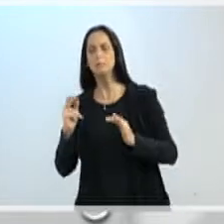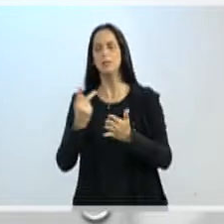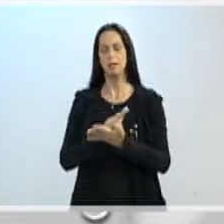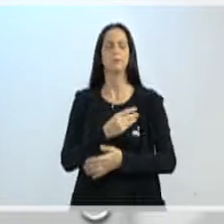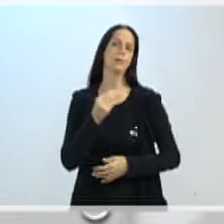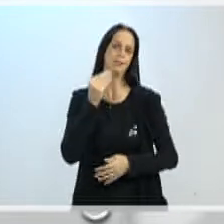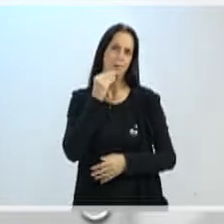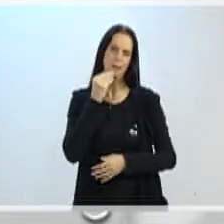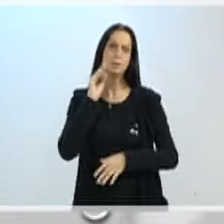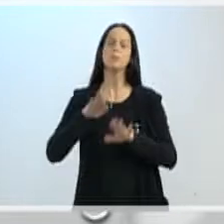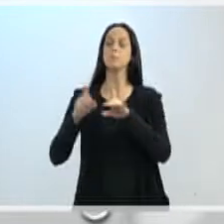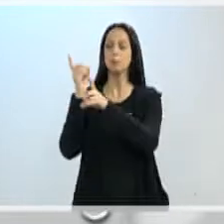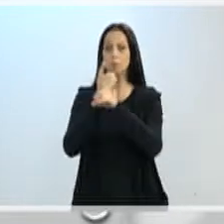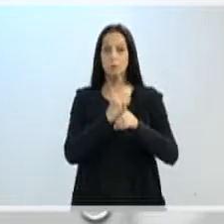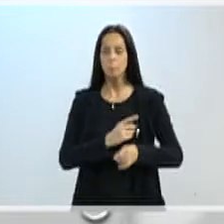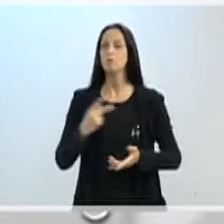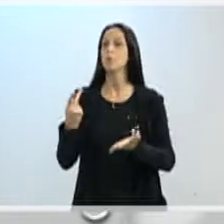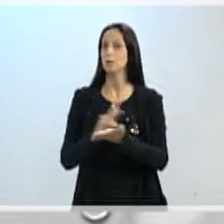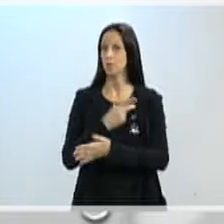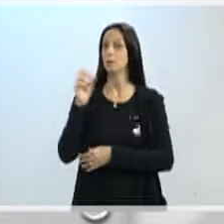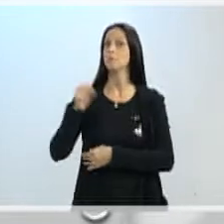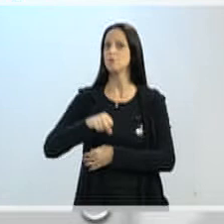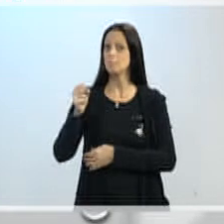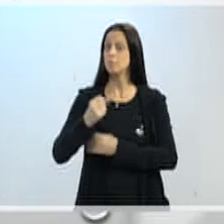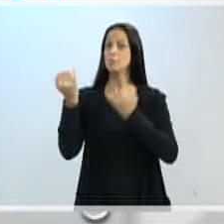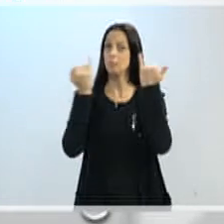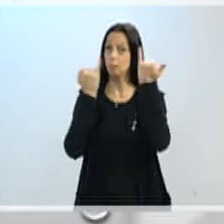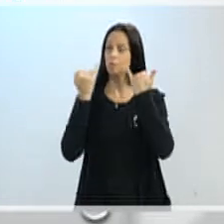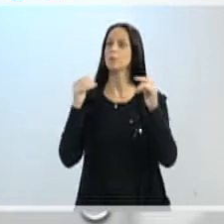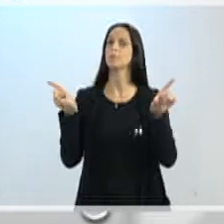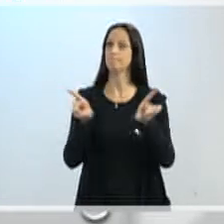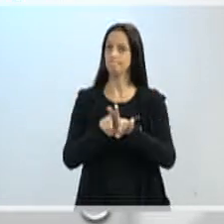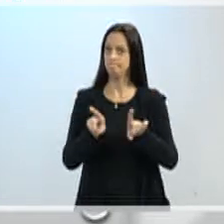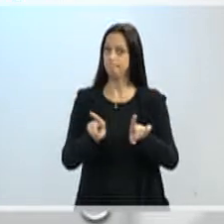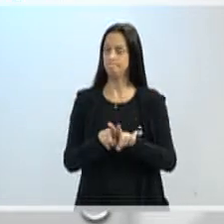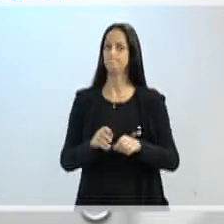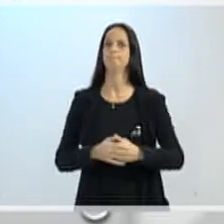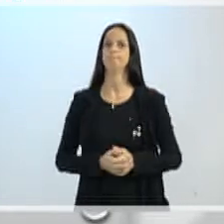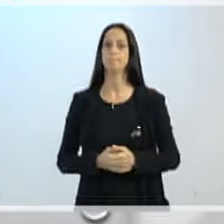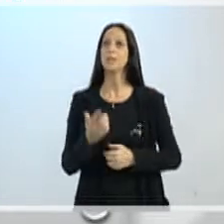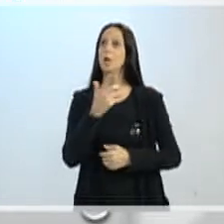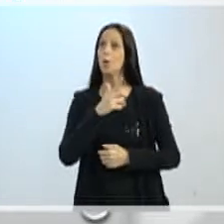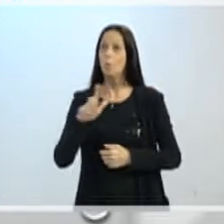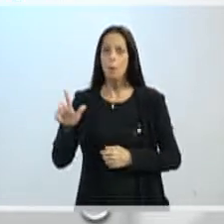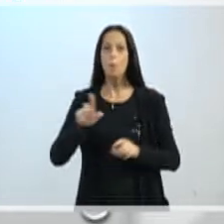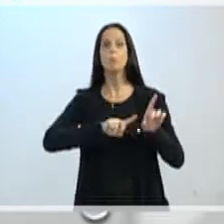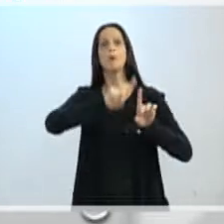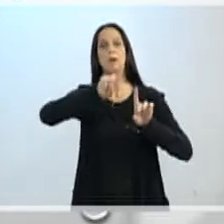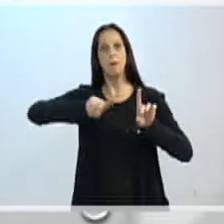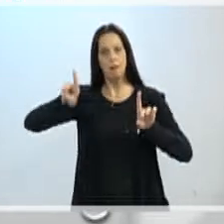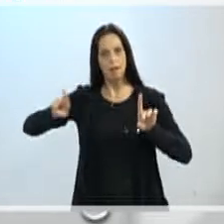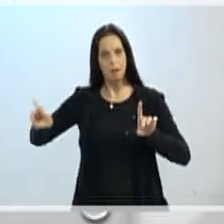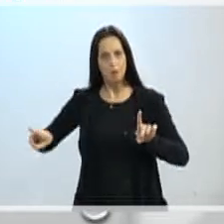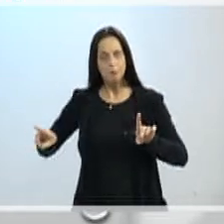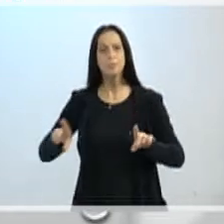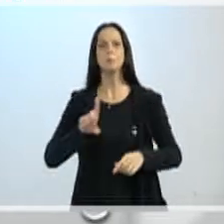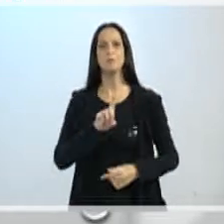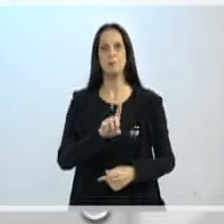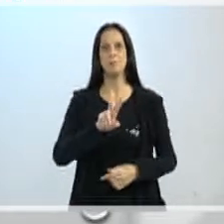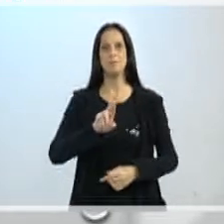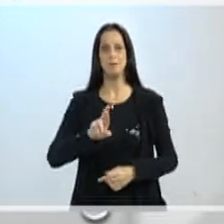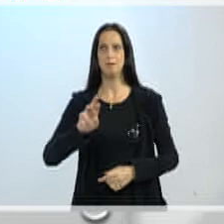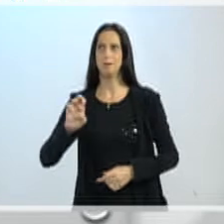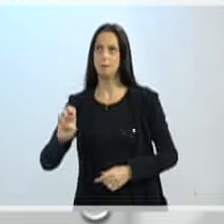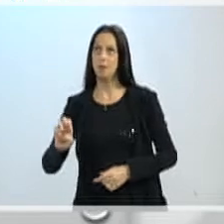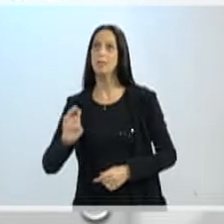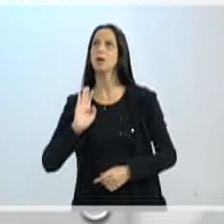informação. Esse é outro saldo que figura pela DRE levantada, a